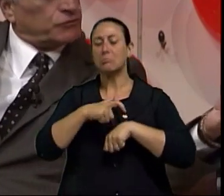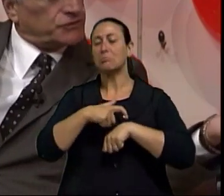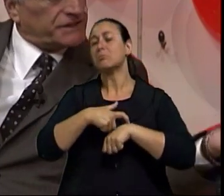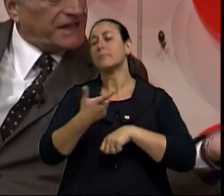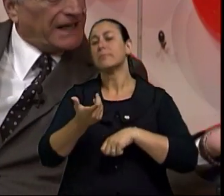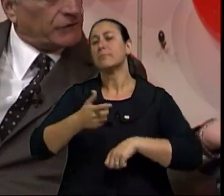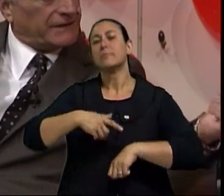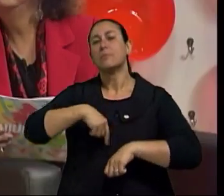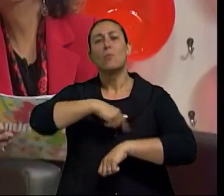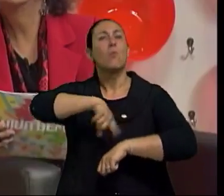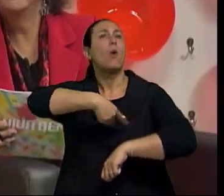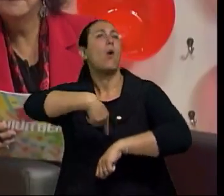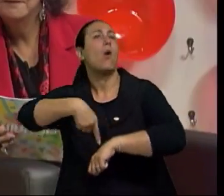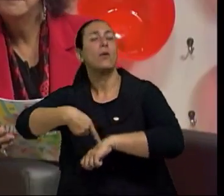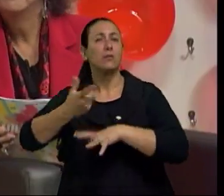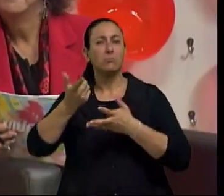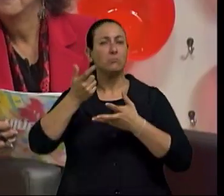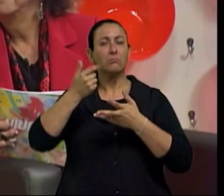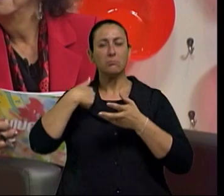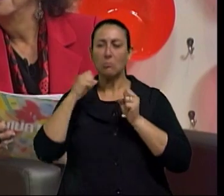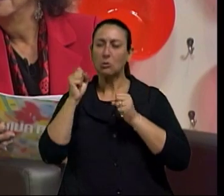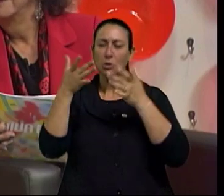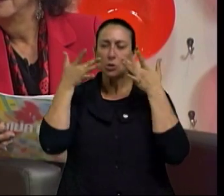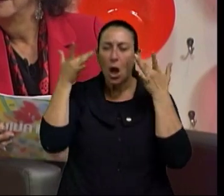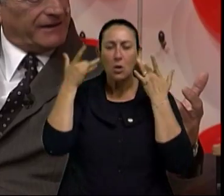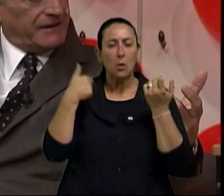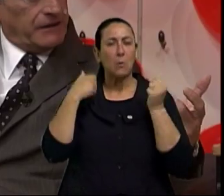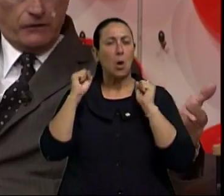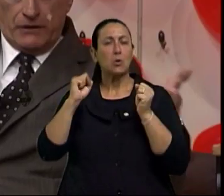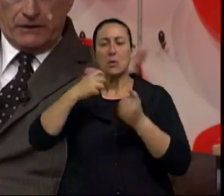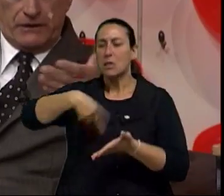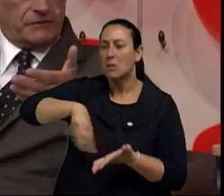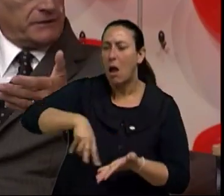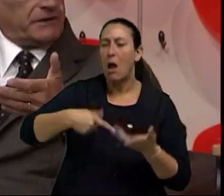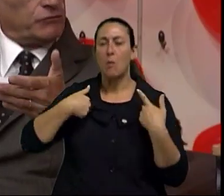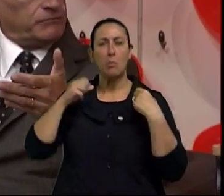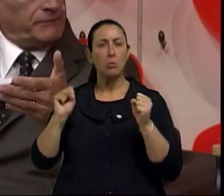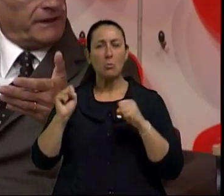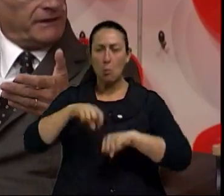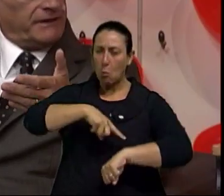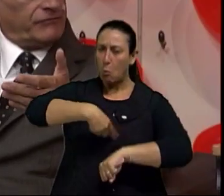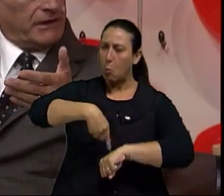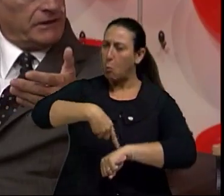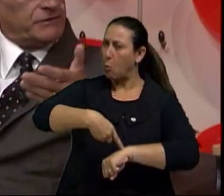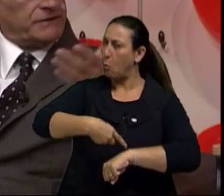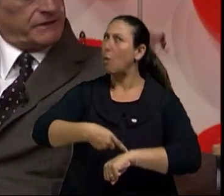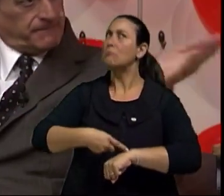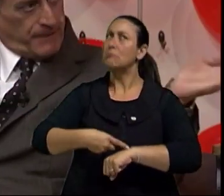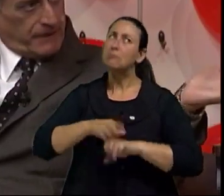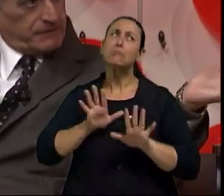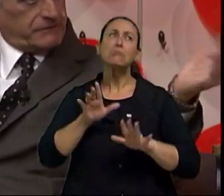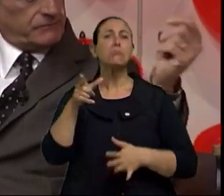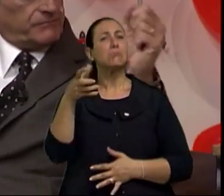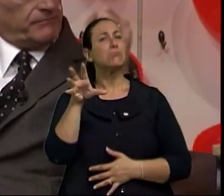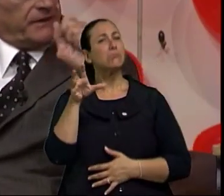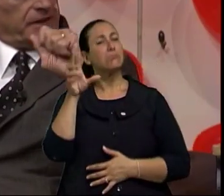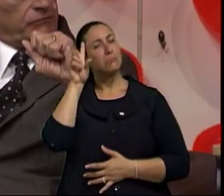fazer cursos de teatro até uma certa idade, eu posso me apresentar, e olha, nós entramos uma manhã em dentro falando de,